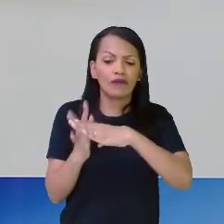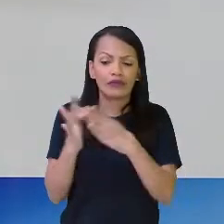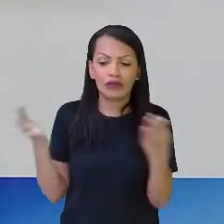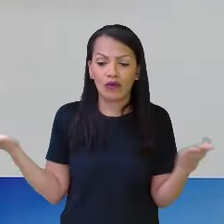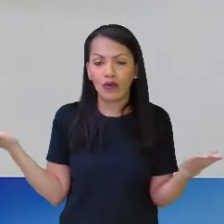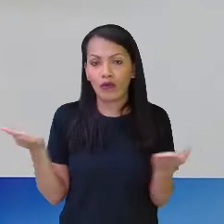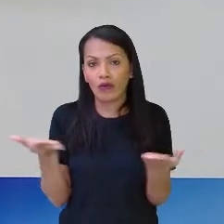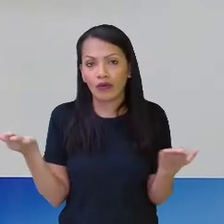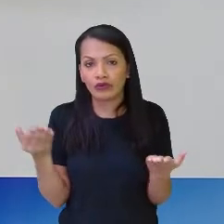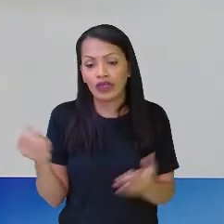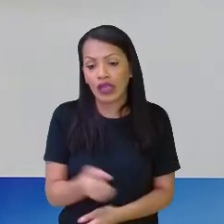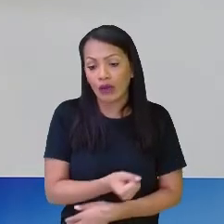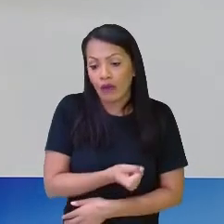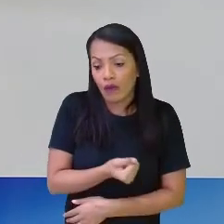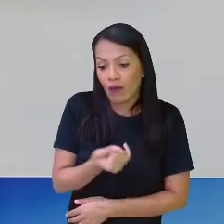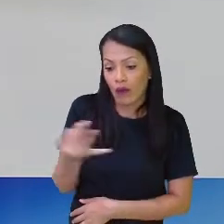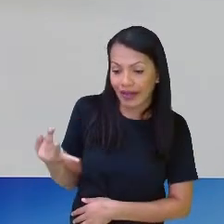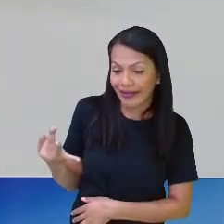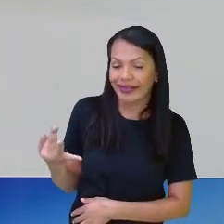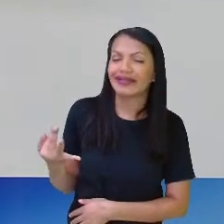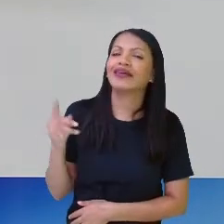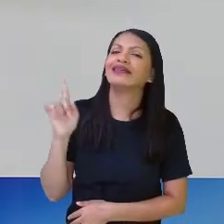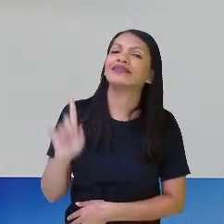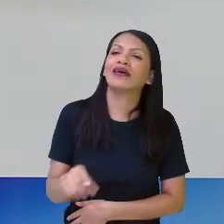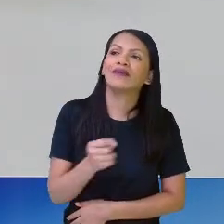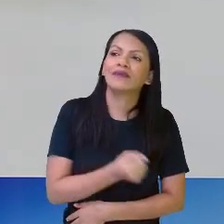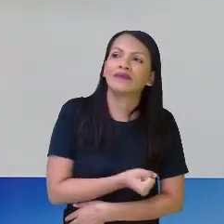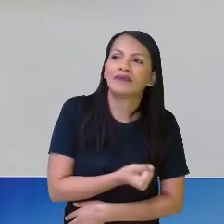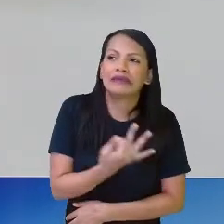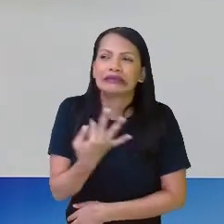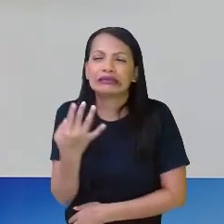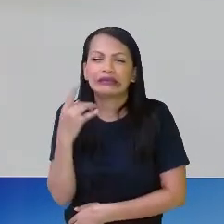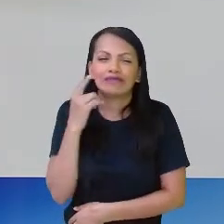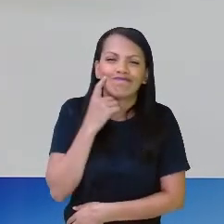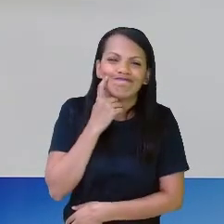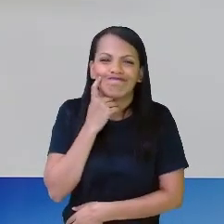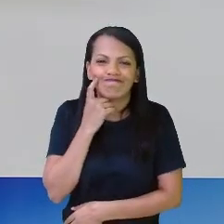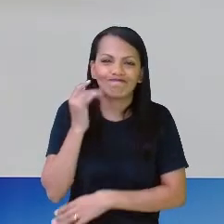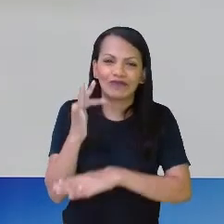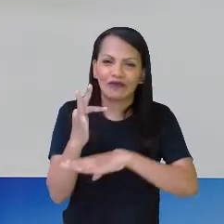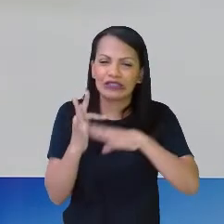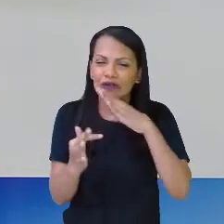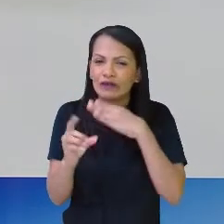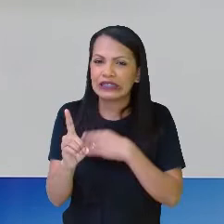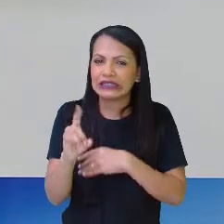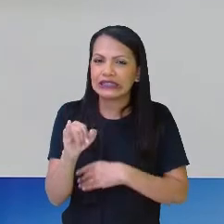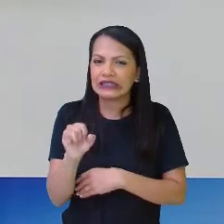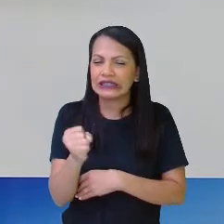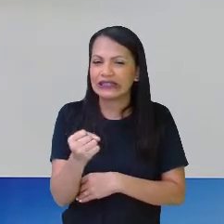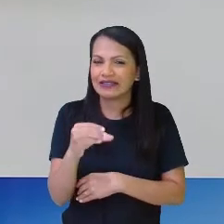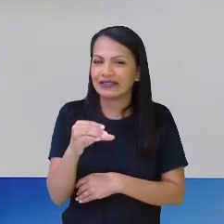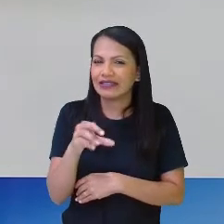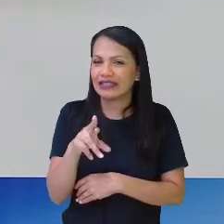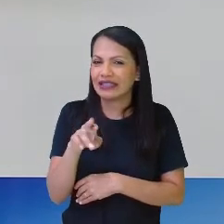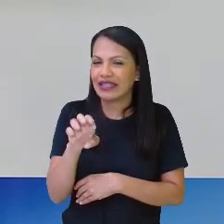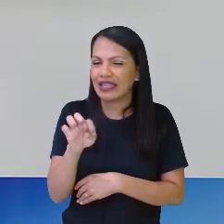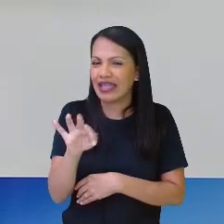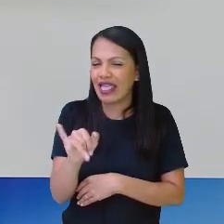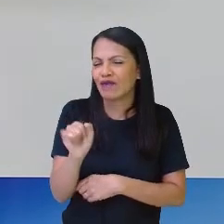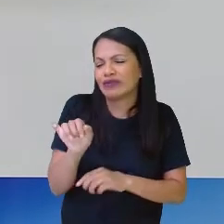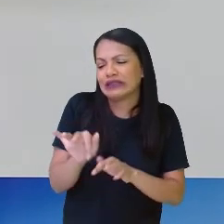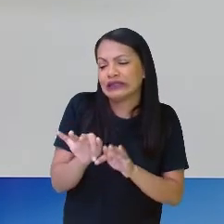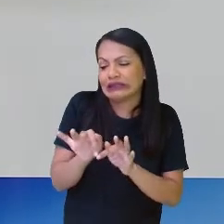em quantidades, por isso que ela se chama assim a fração discreta, tá bom? Hoje nós estamos